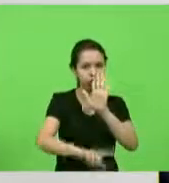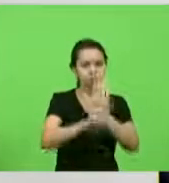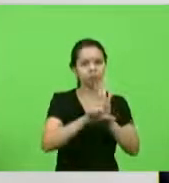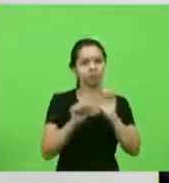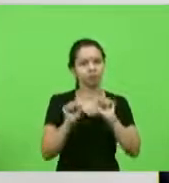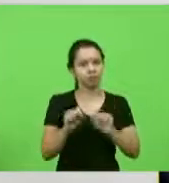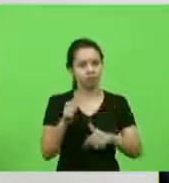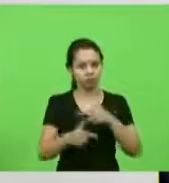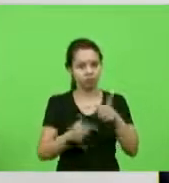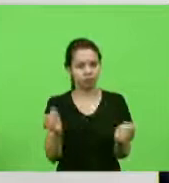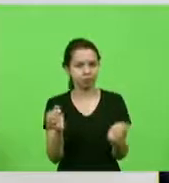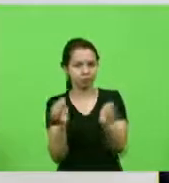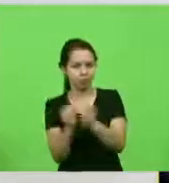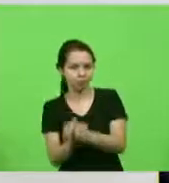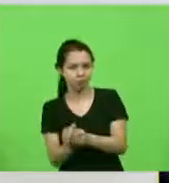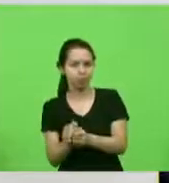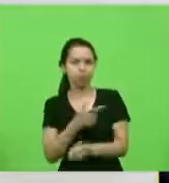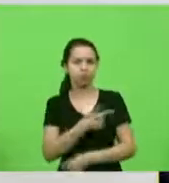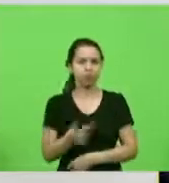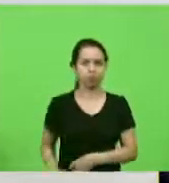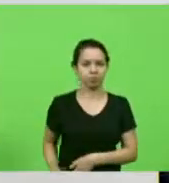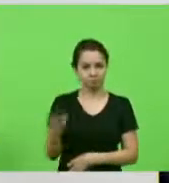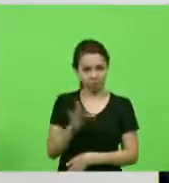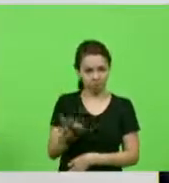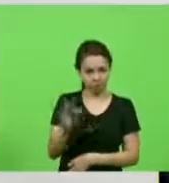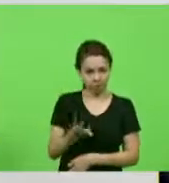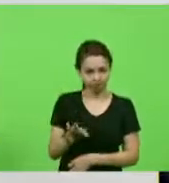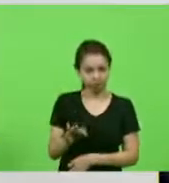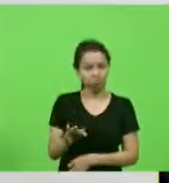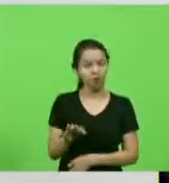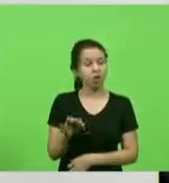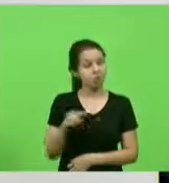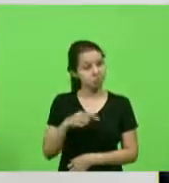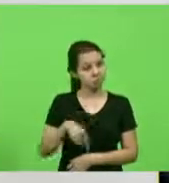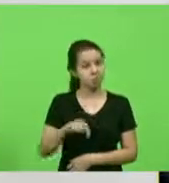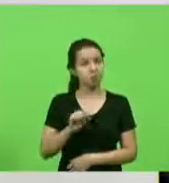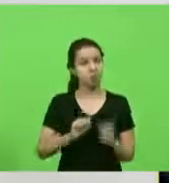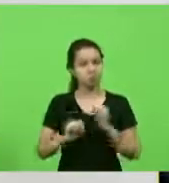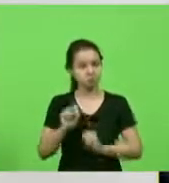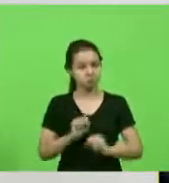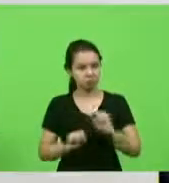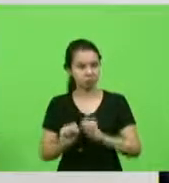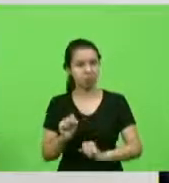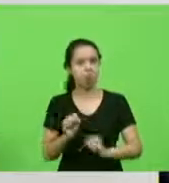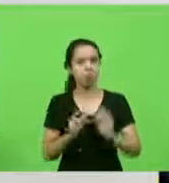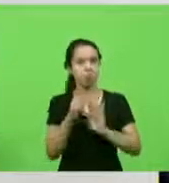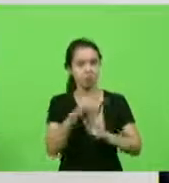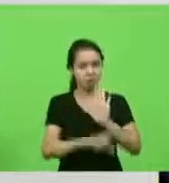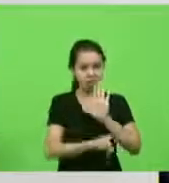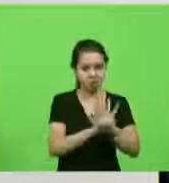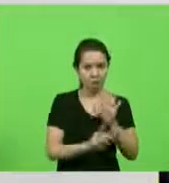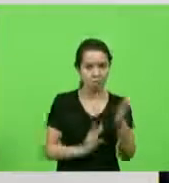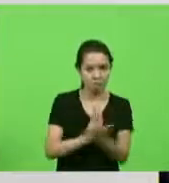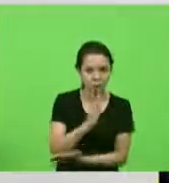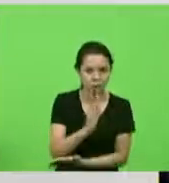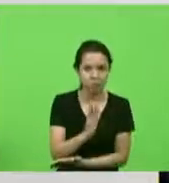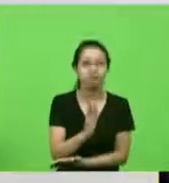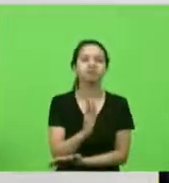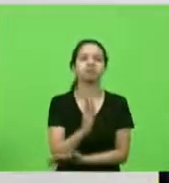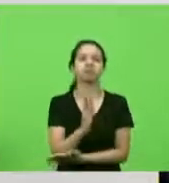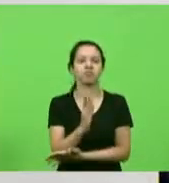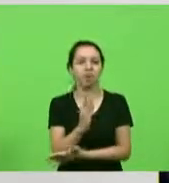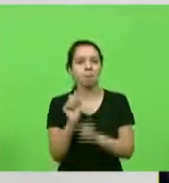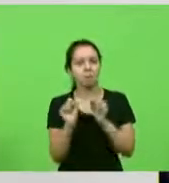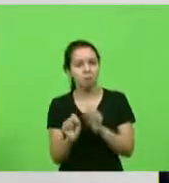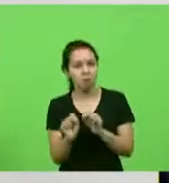a expectativa de que com a aprovação desse projeto de lei o governo federal também possa aportar mais recursos nessa rodovia